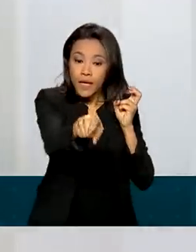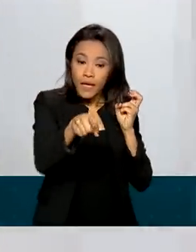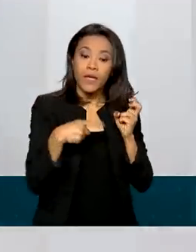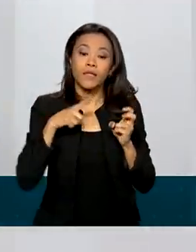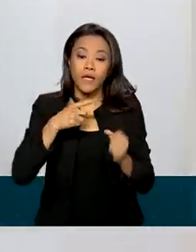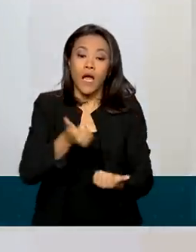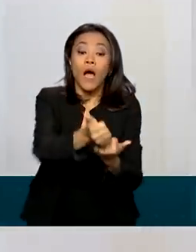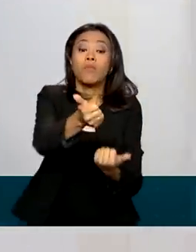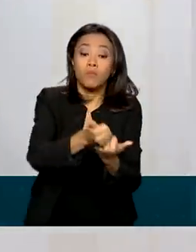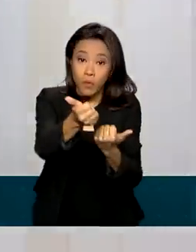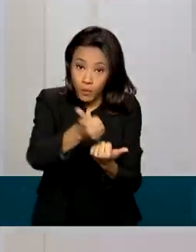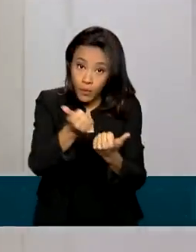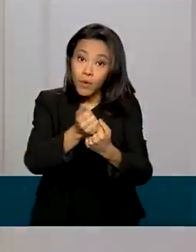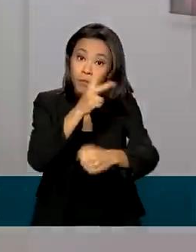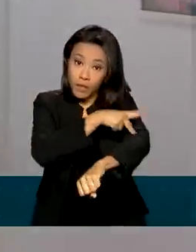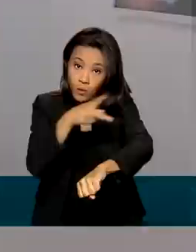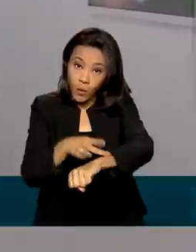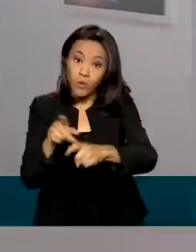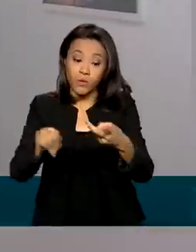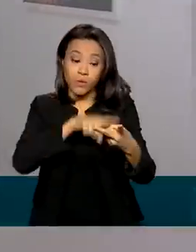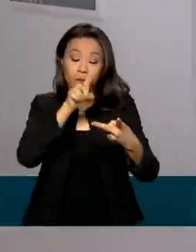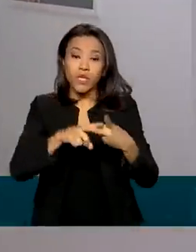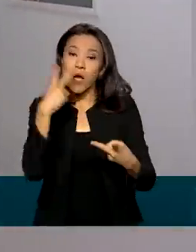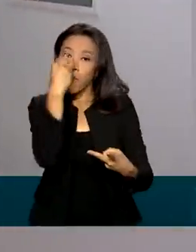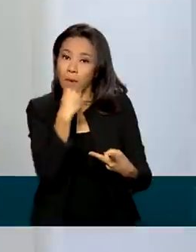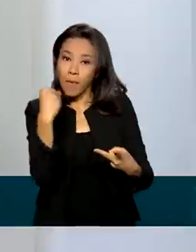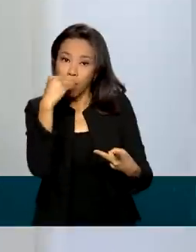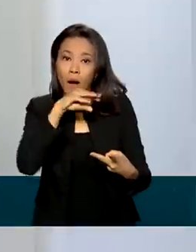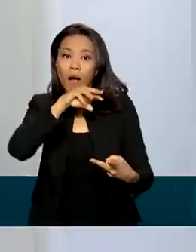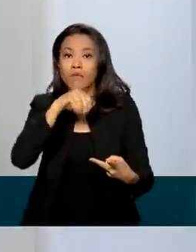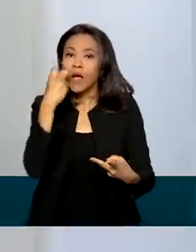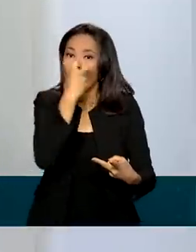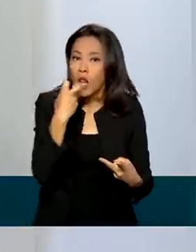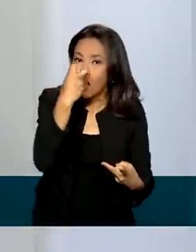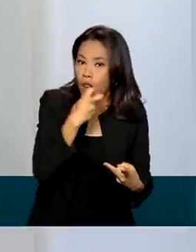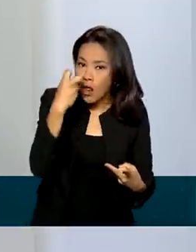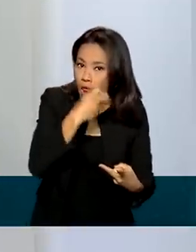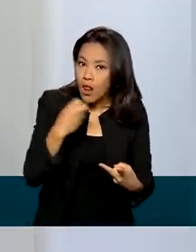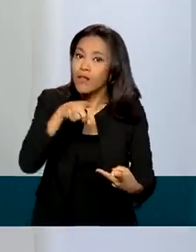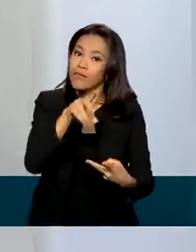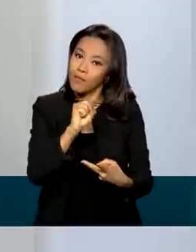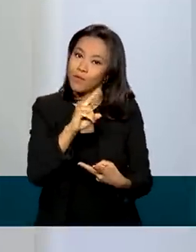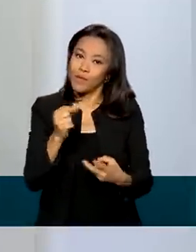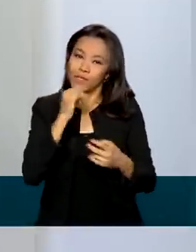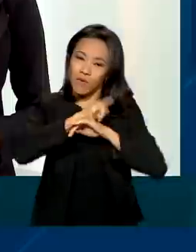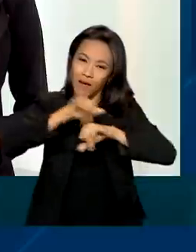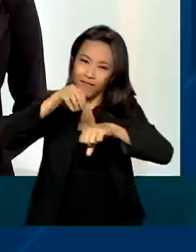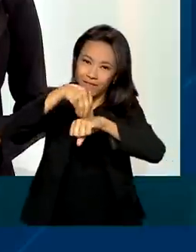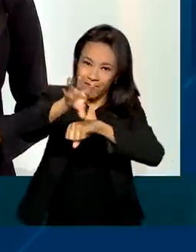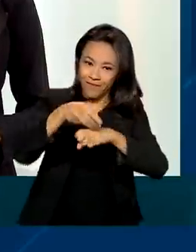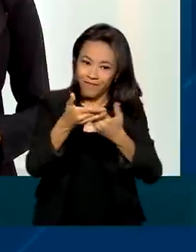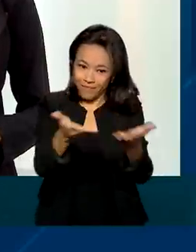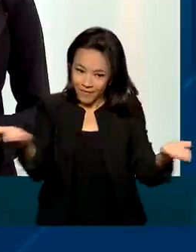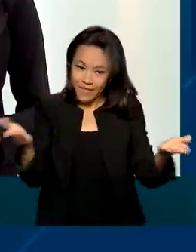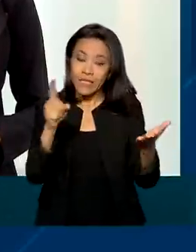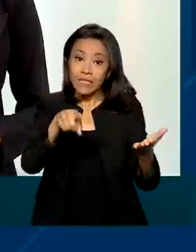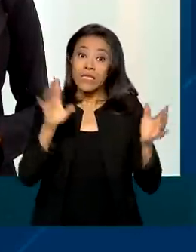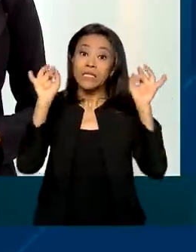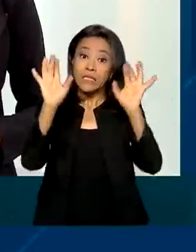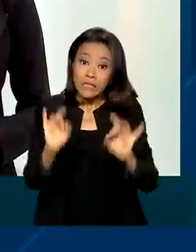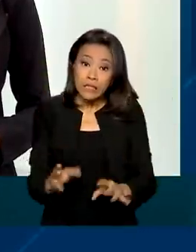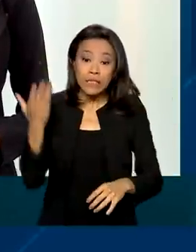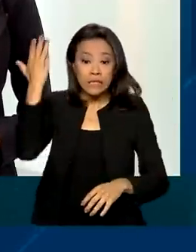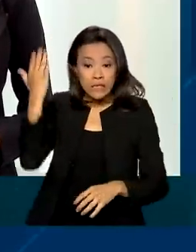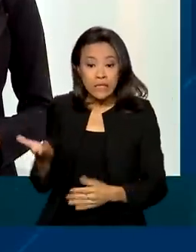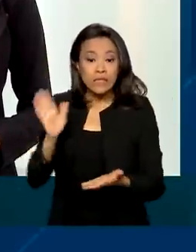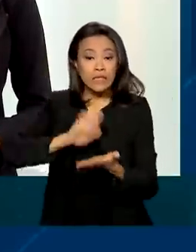apoio pedagógico e fonoaudiológico pelo SUS e dá um recado para as crianças surdas. E com destaque especial